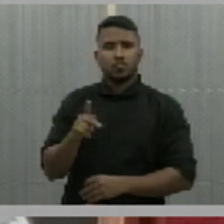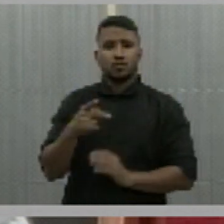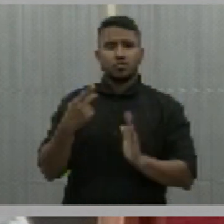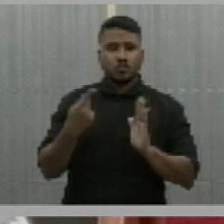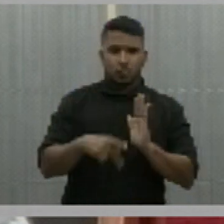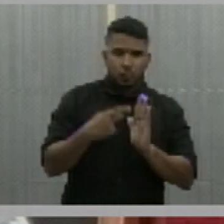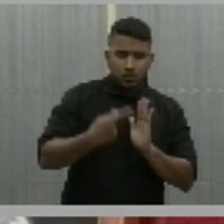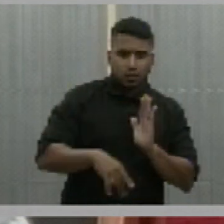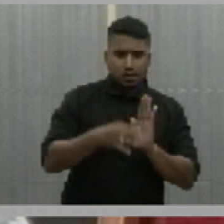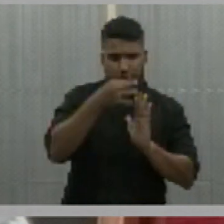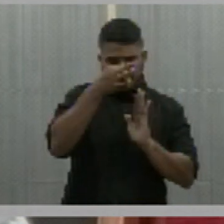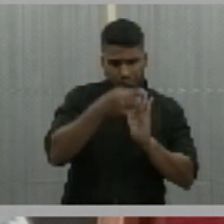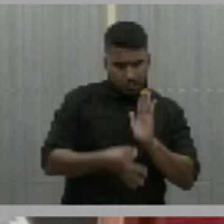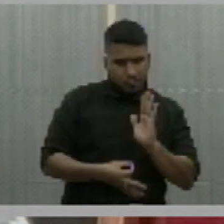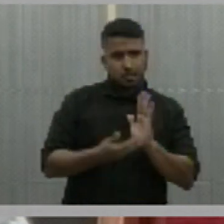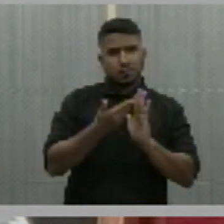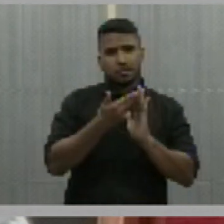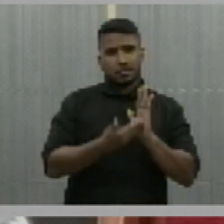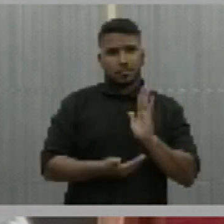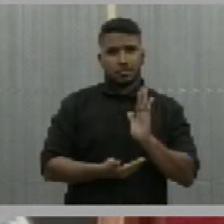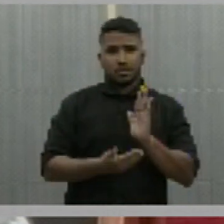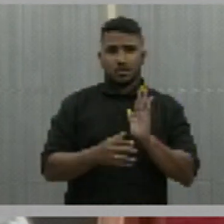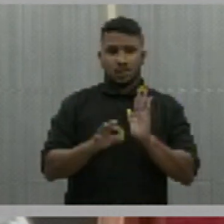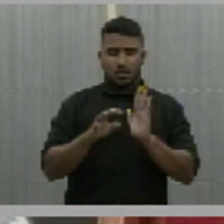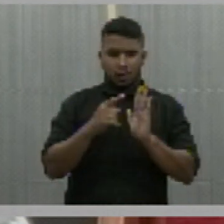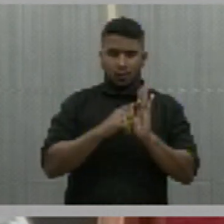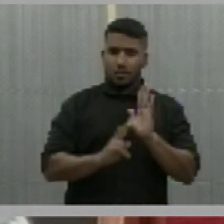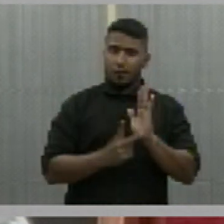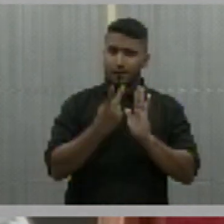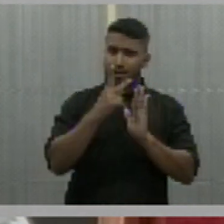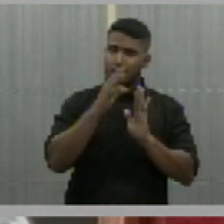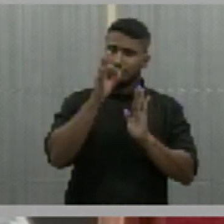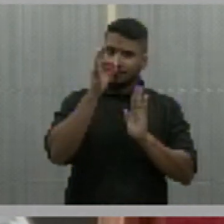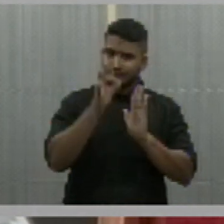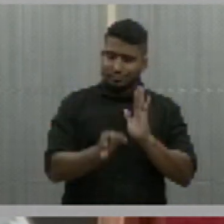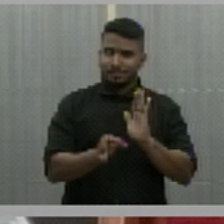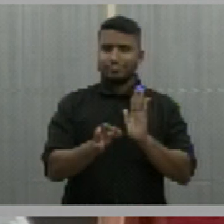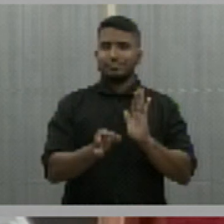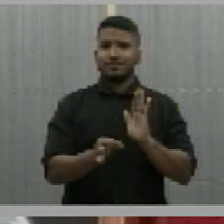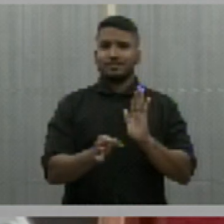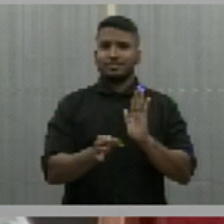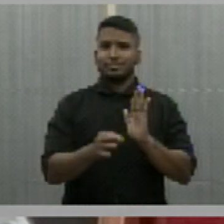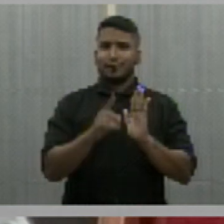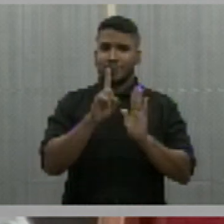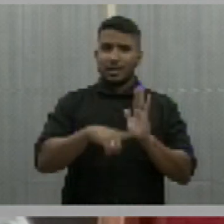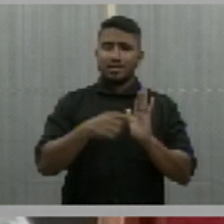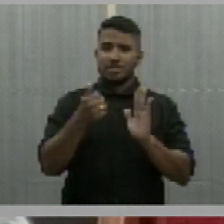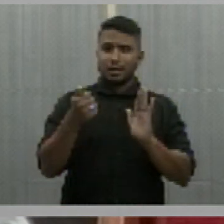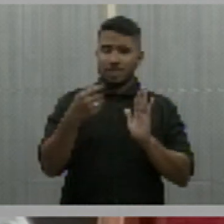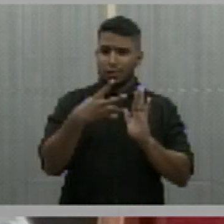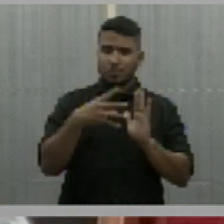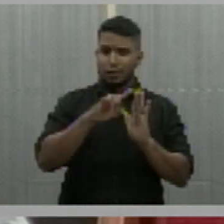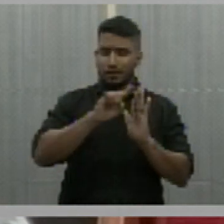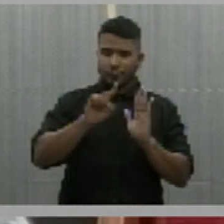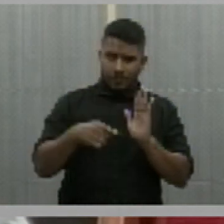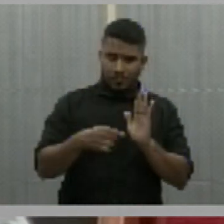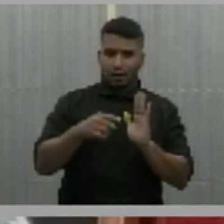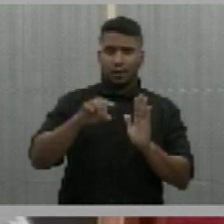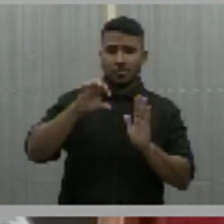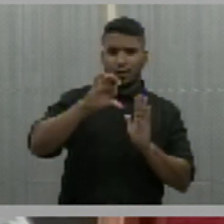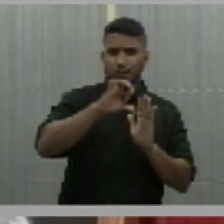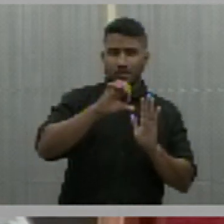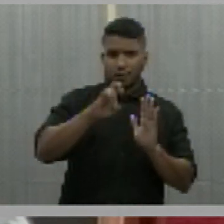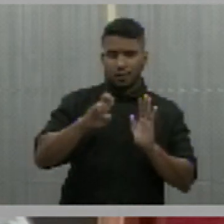linear no seu percentual máximo, que é o percentual de 14,95%